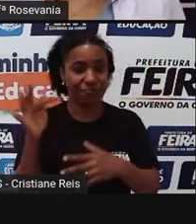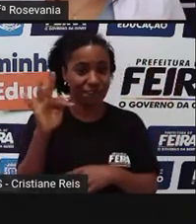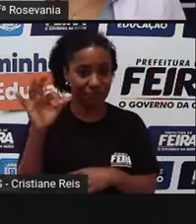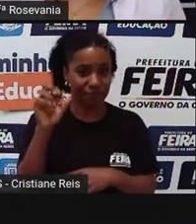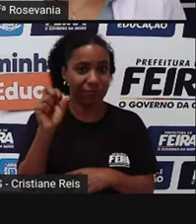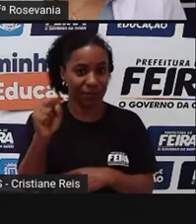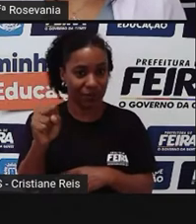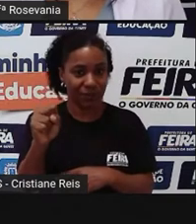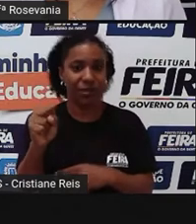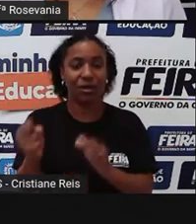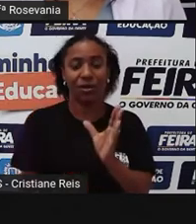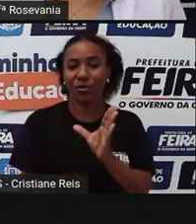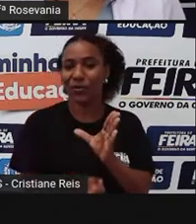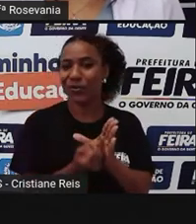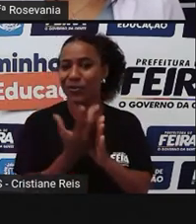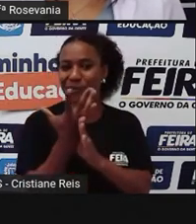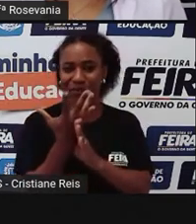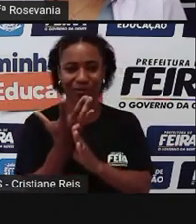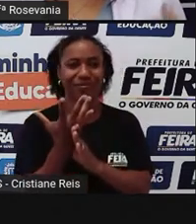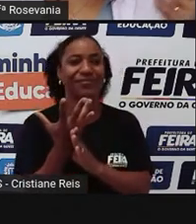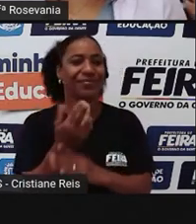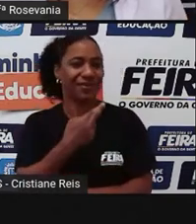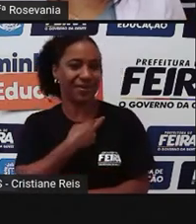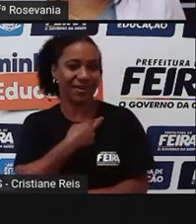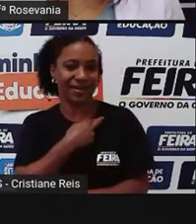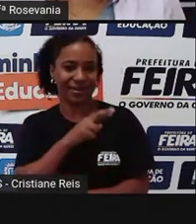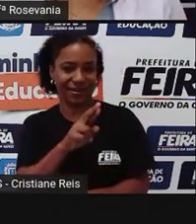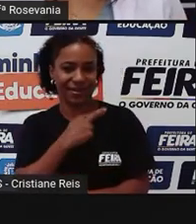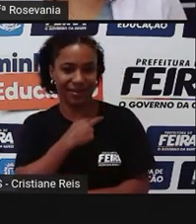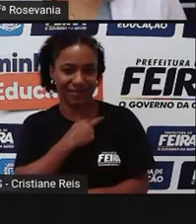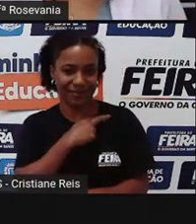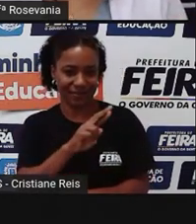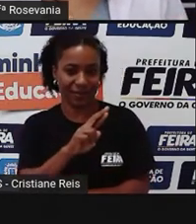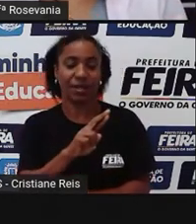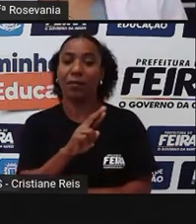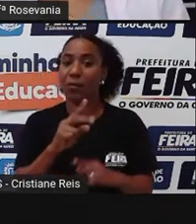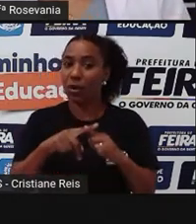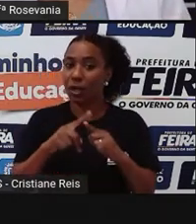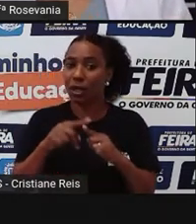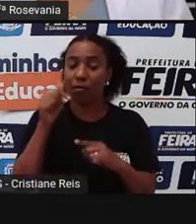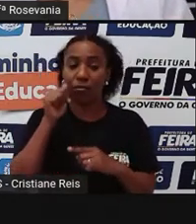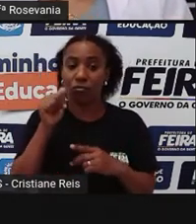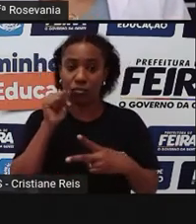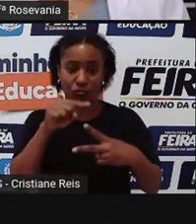própria e a construção dessa igreja, porque eles eram muitos religiosos, né,